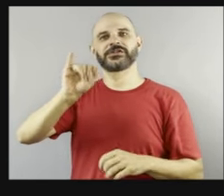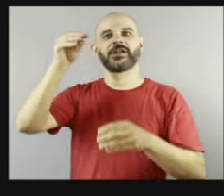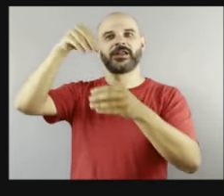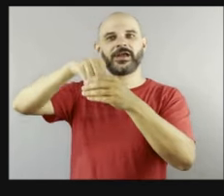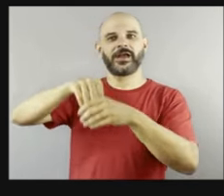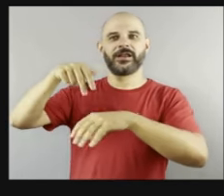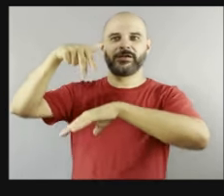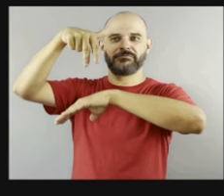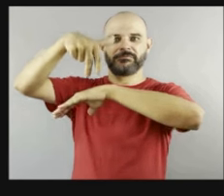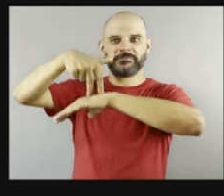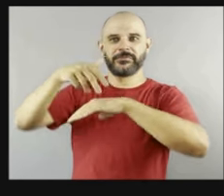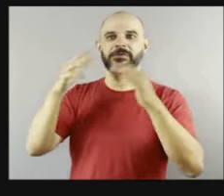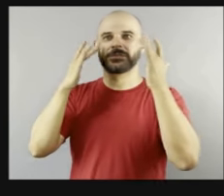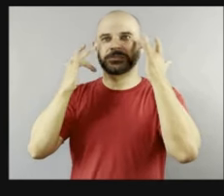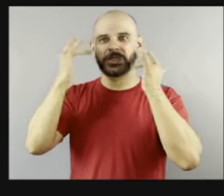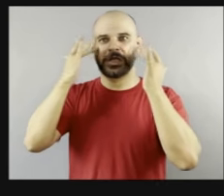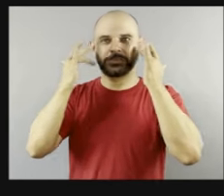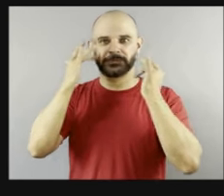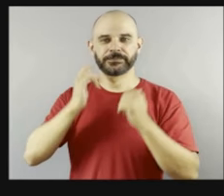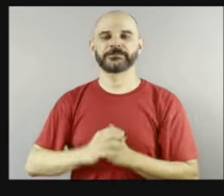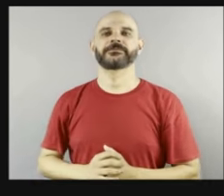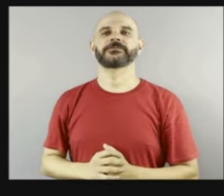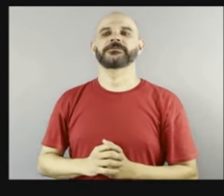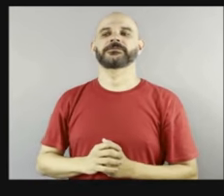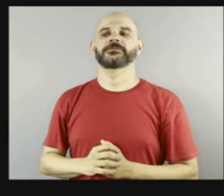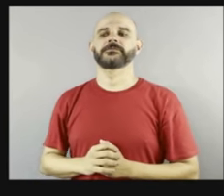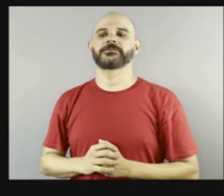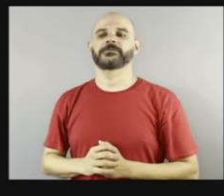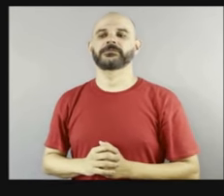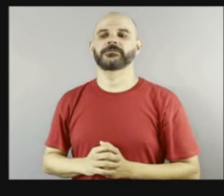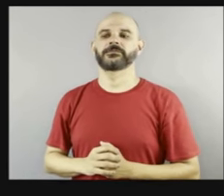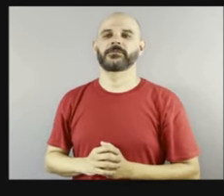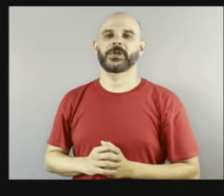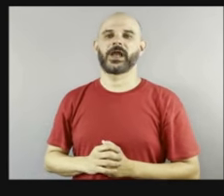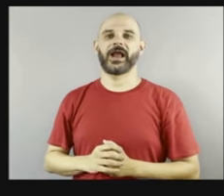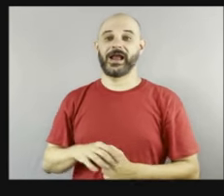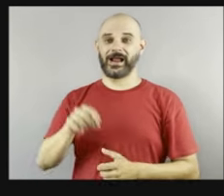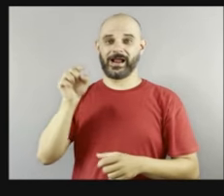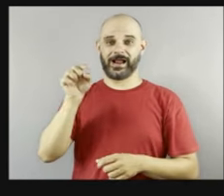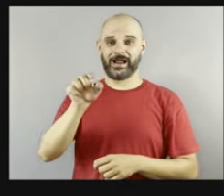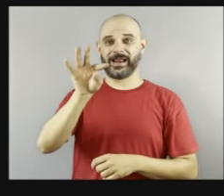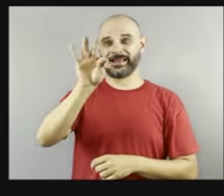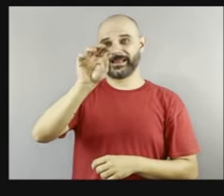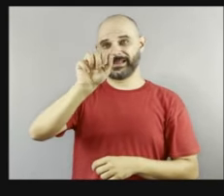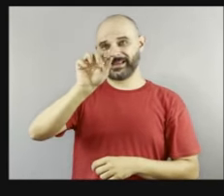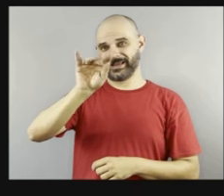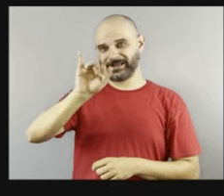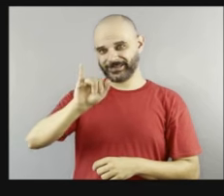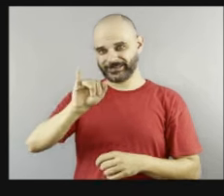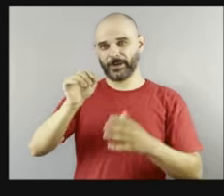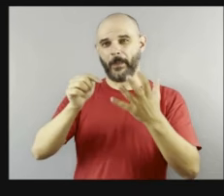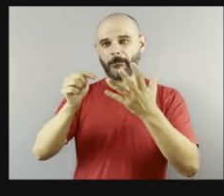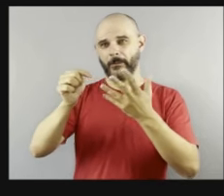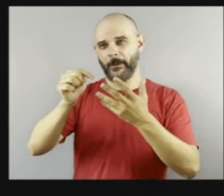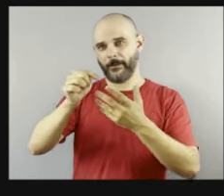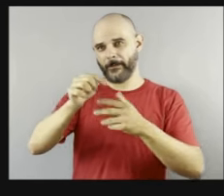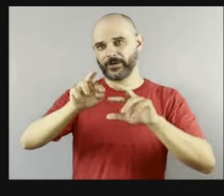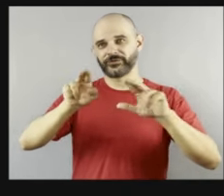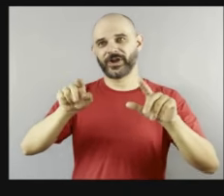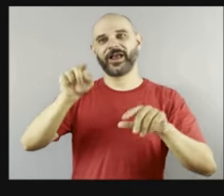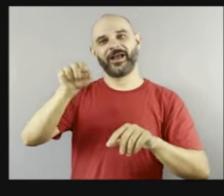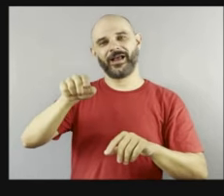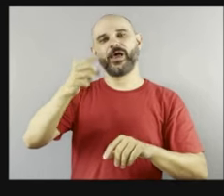das multifacetadas que a Tati tem ela como atriz, né? O